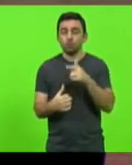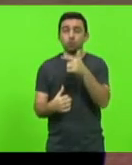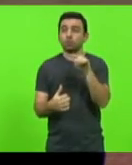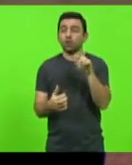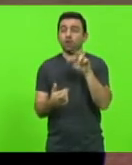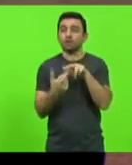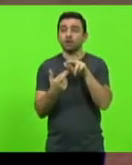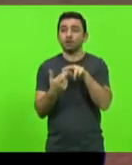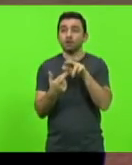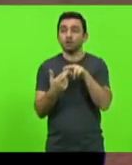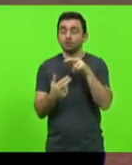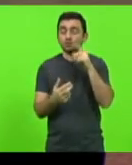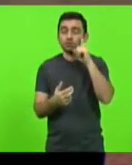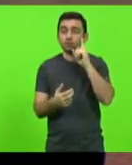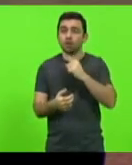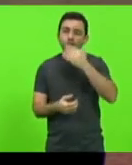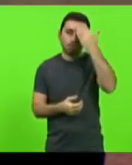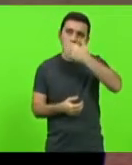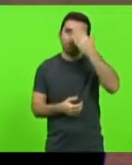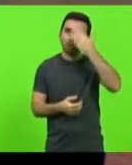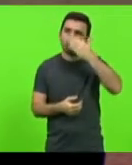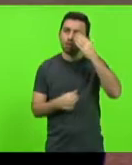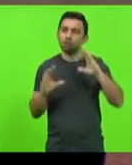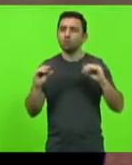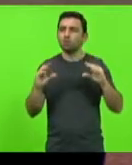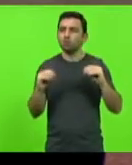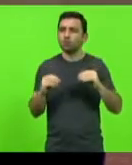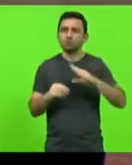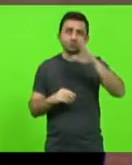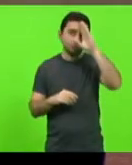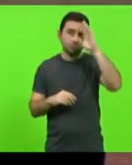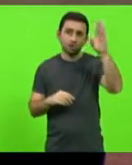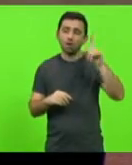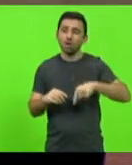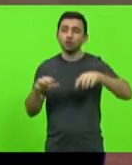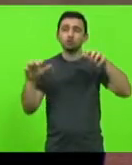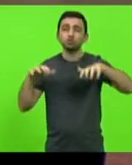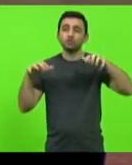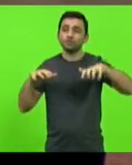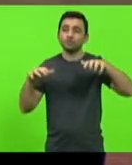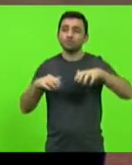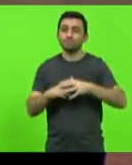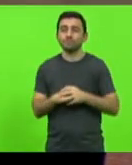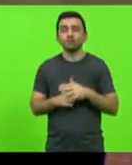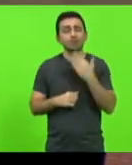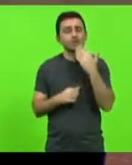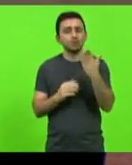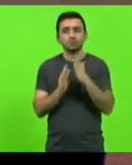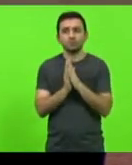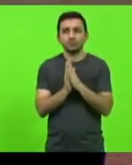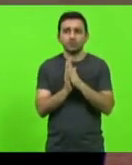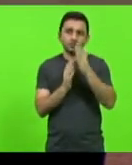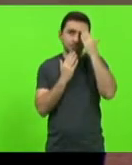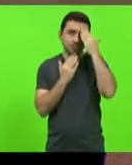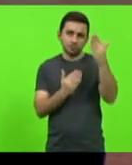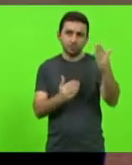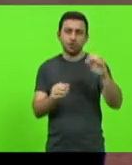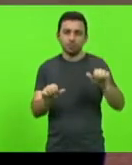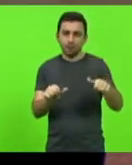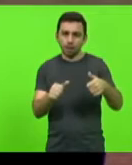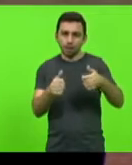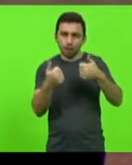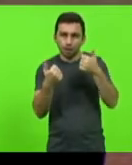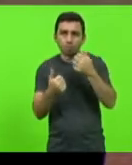principalmente à noite e principalmente em dias de chuva. Então, o apelo que nós fazemos, agradecemos a recuperação da